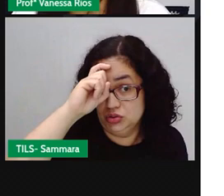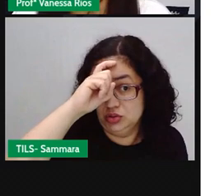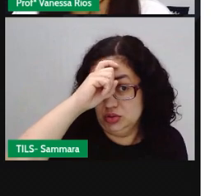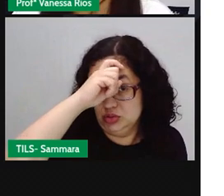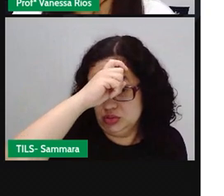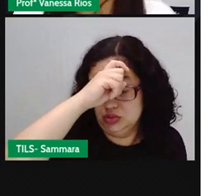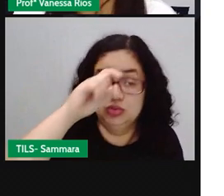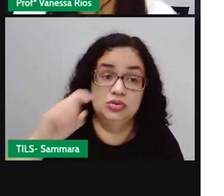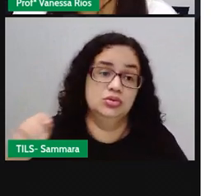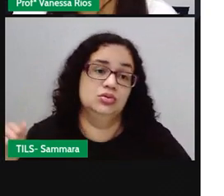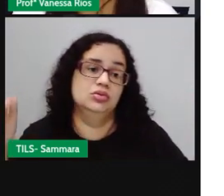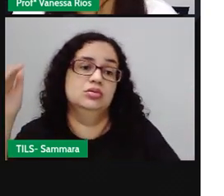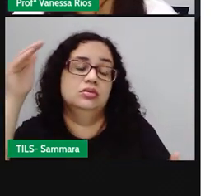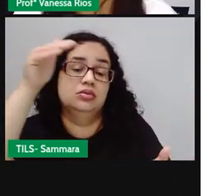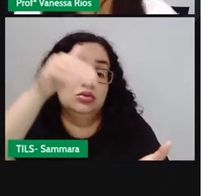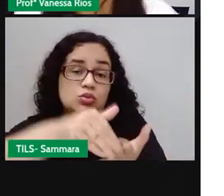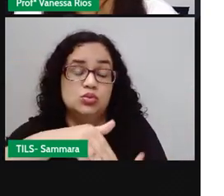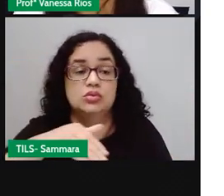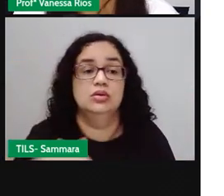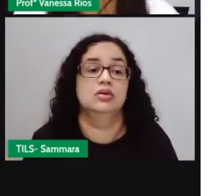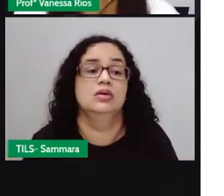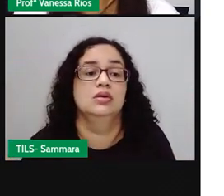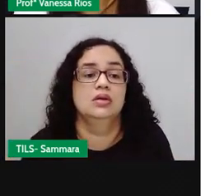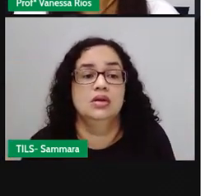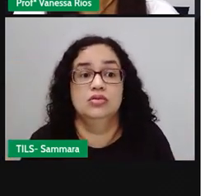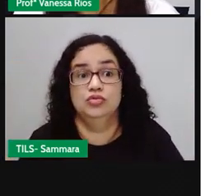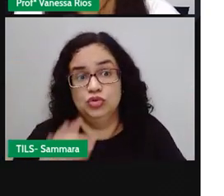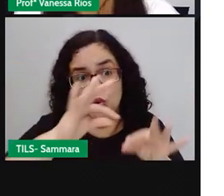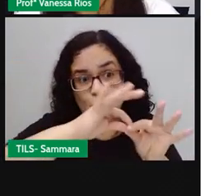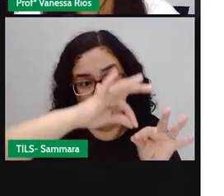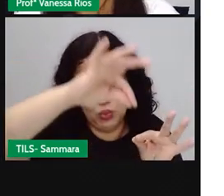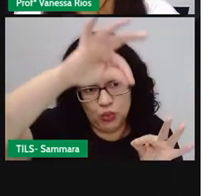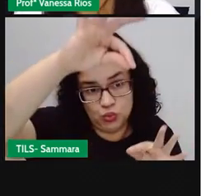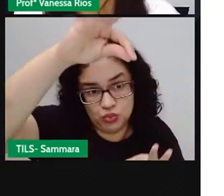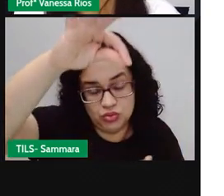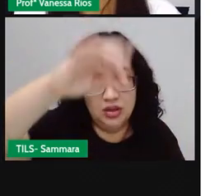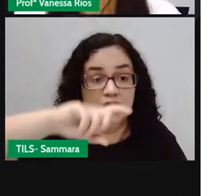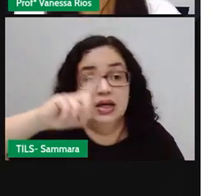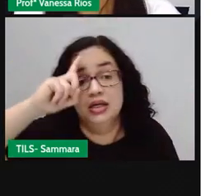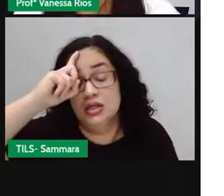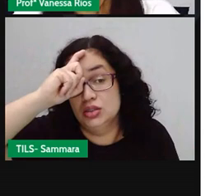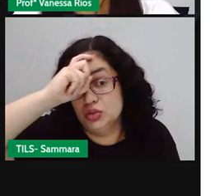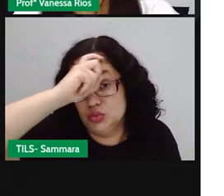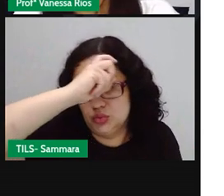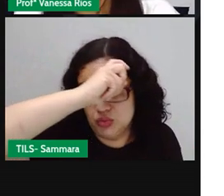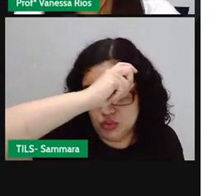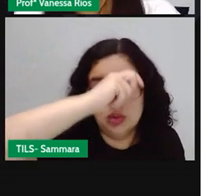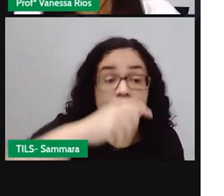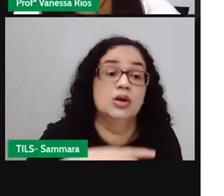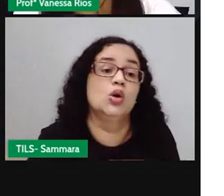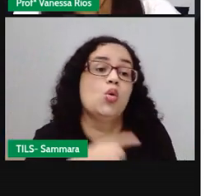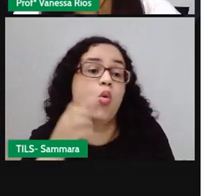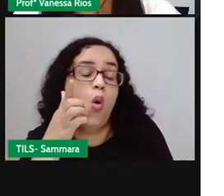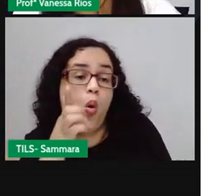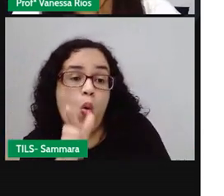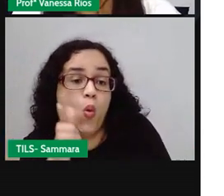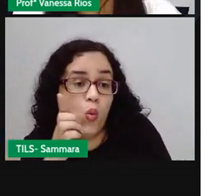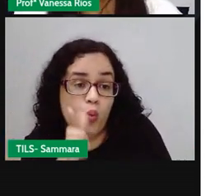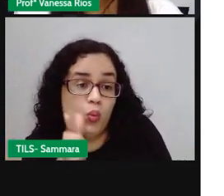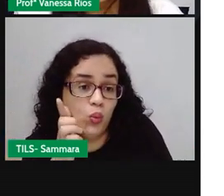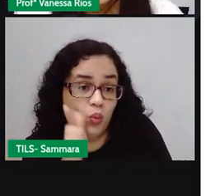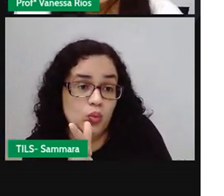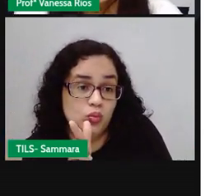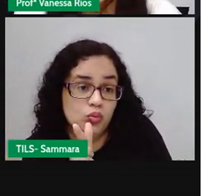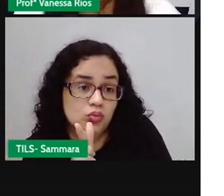as últimas casas, elas ficavam bem longe. Então, já dificultava para poder acertar o